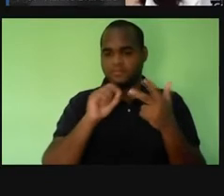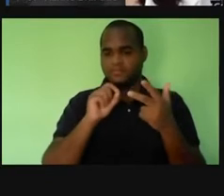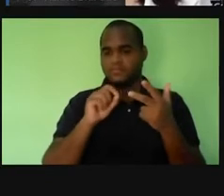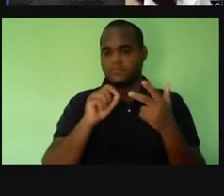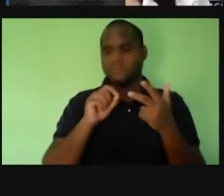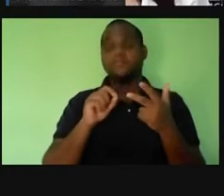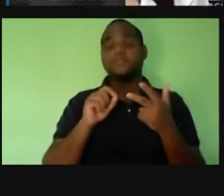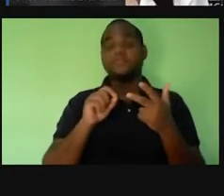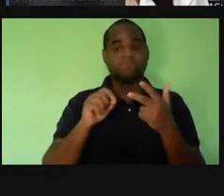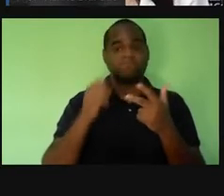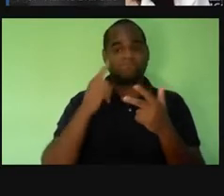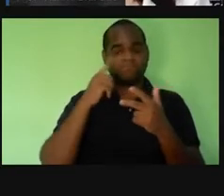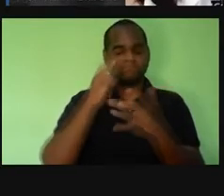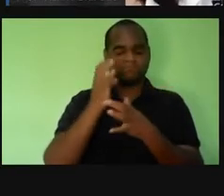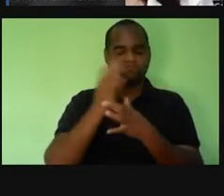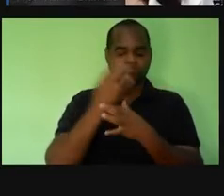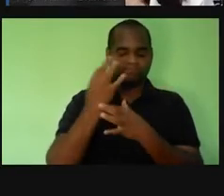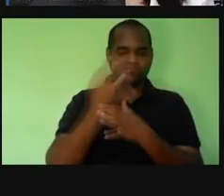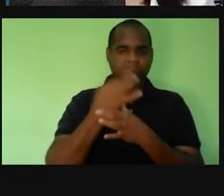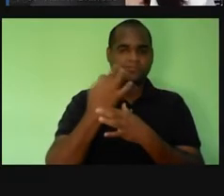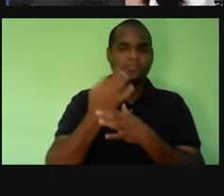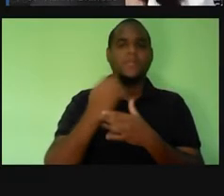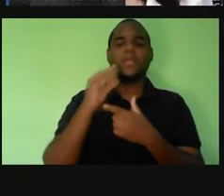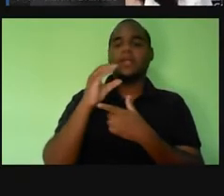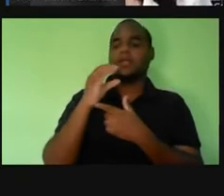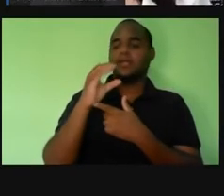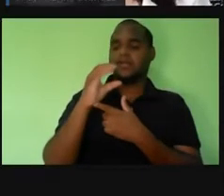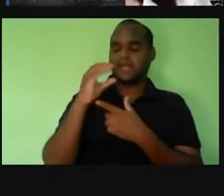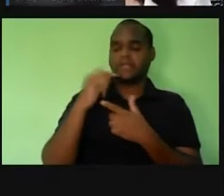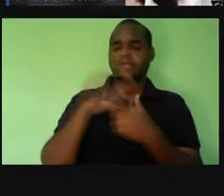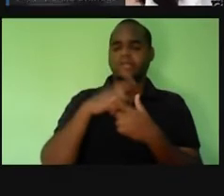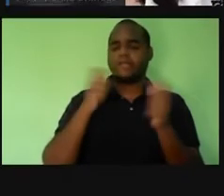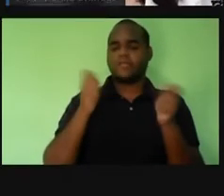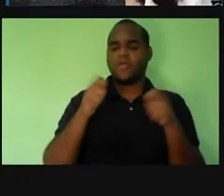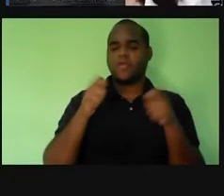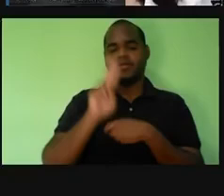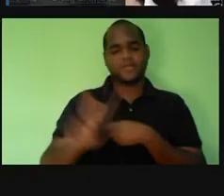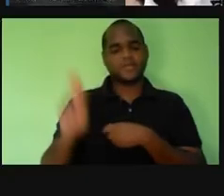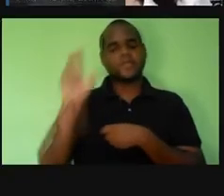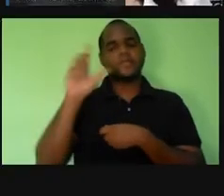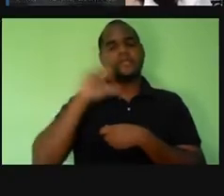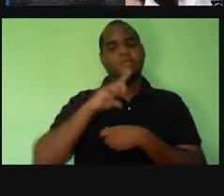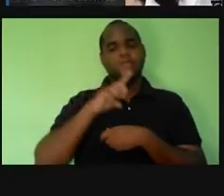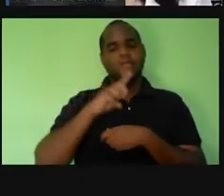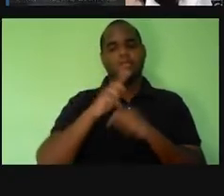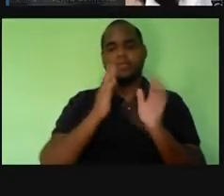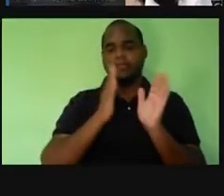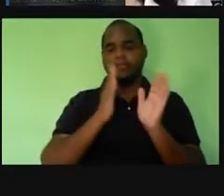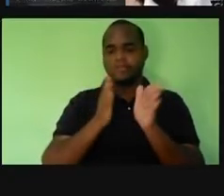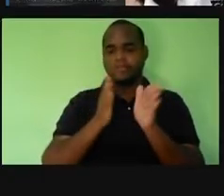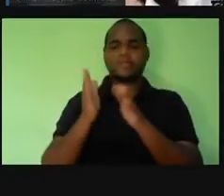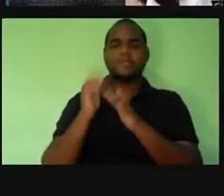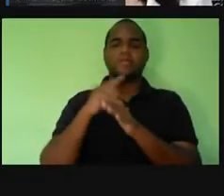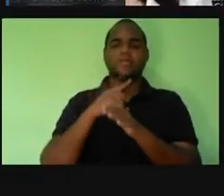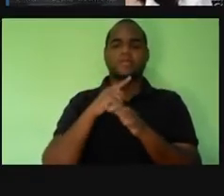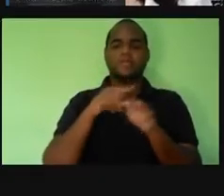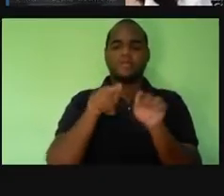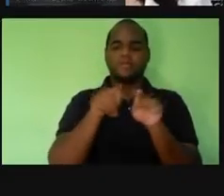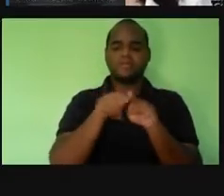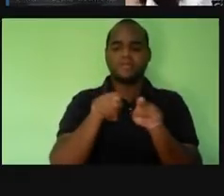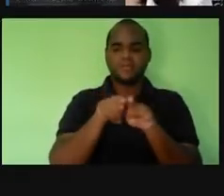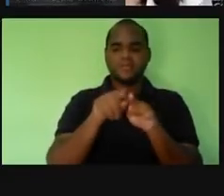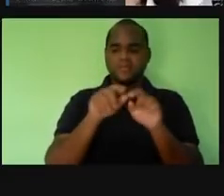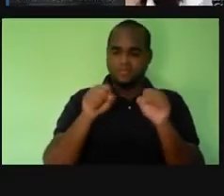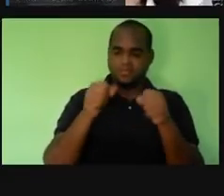Inclusive, em algumas aulas de ciências, a gente já usou também o FETI aqui pra estudar um pouquinho algumas